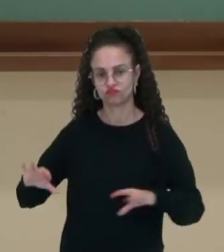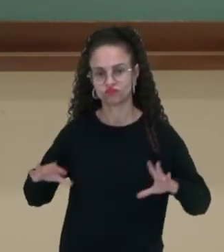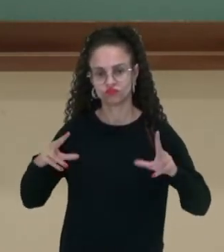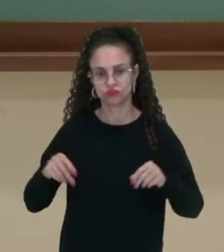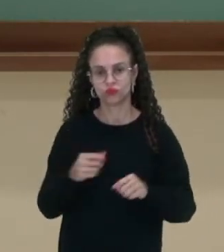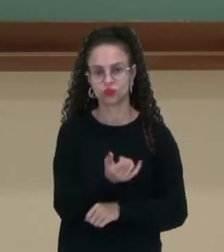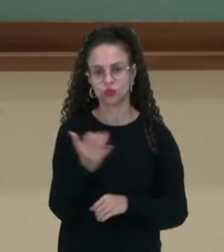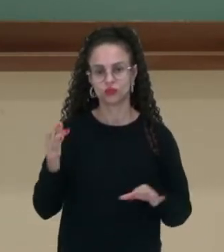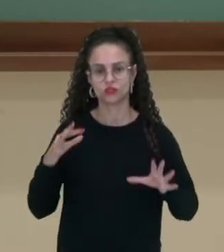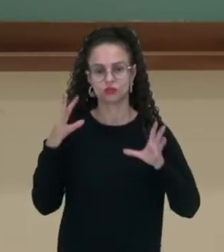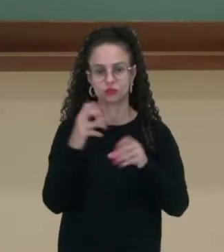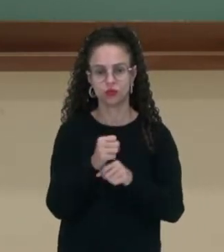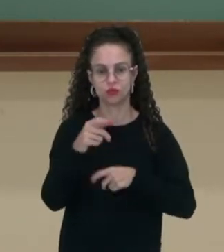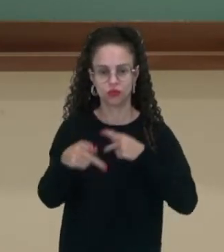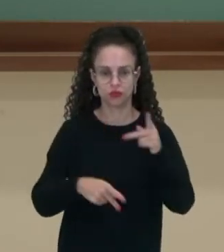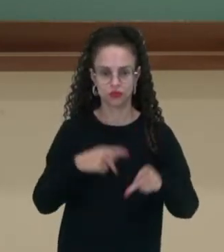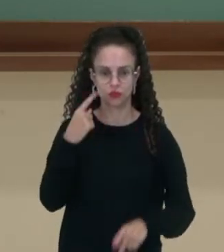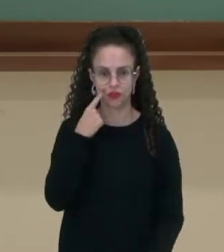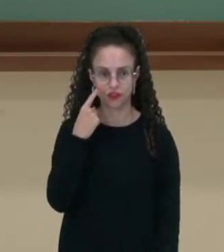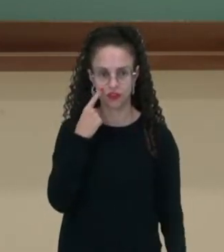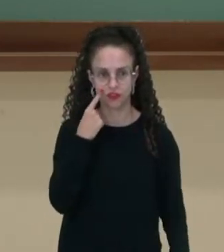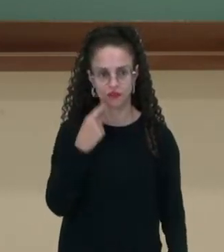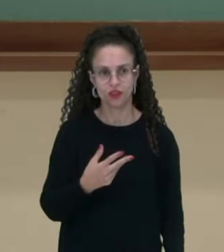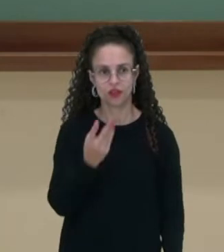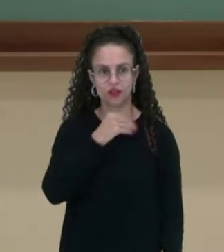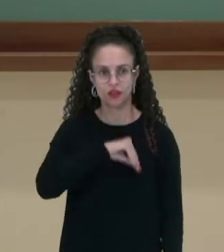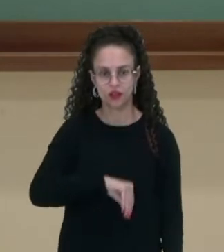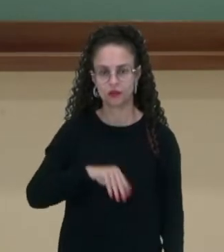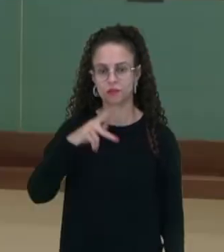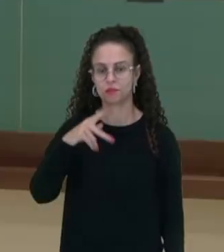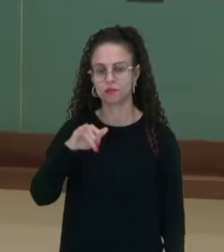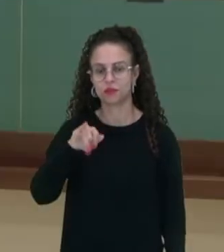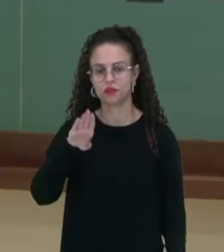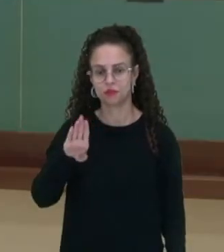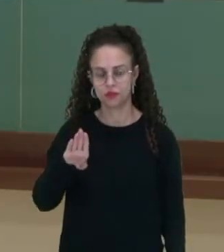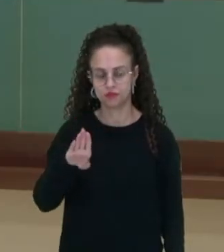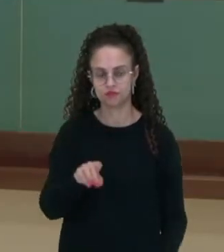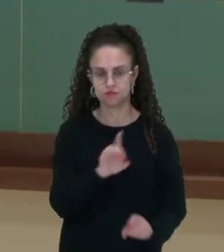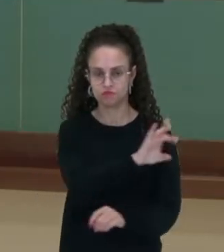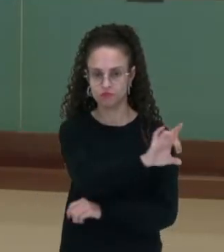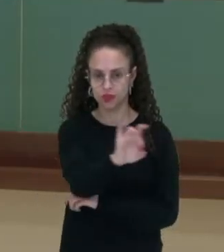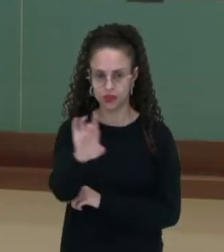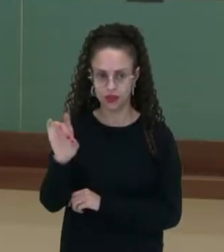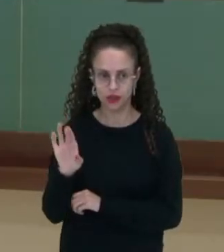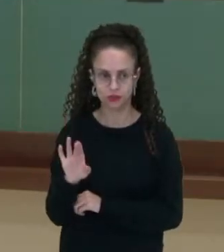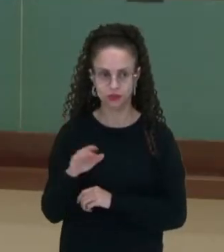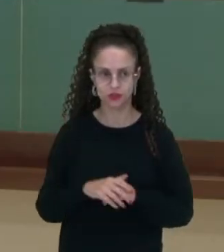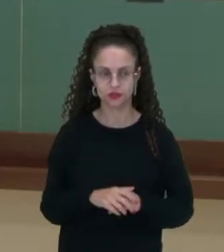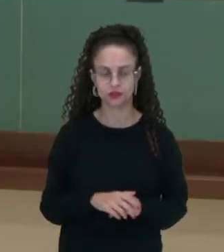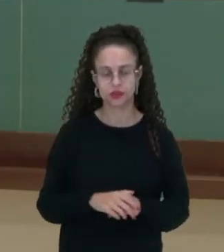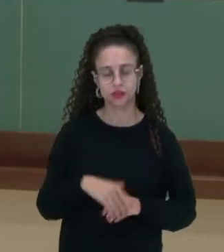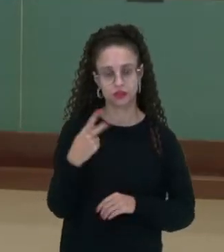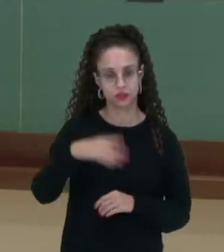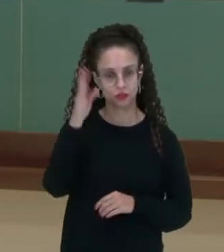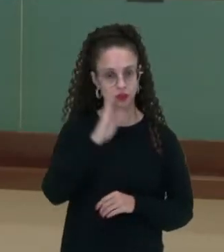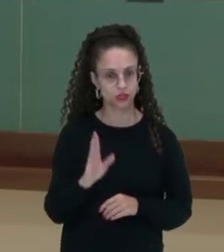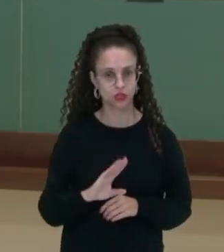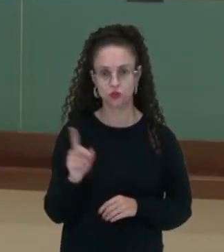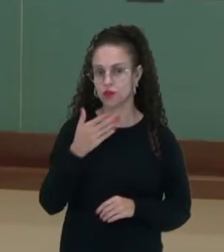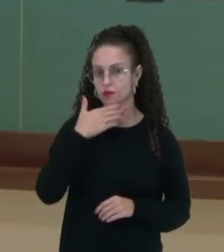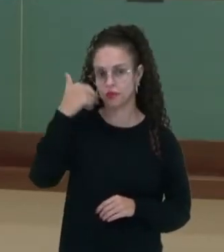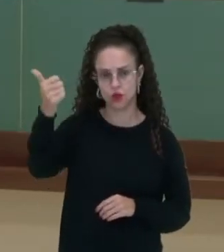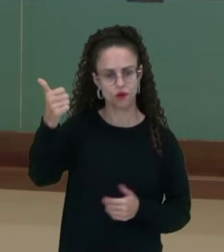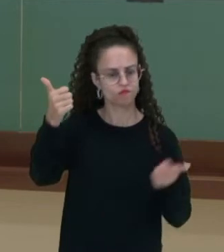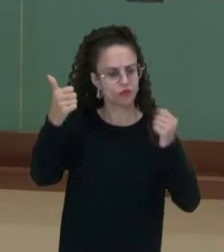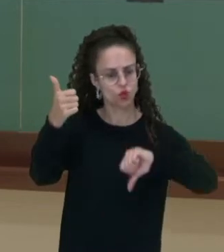e vai dar então o chamado PIB per capita. Então sabemos que o PIB per capita do Brasil não está nem entre os melhores do mundo, mas também nem entre